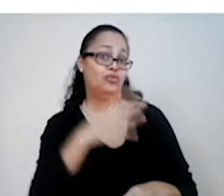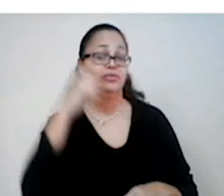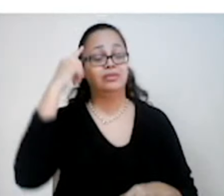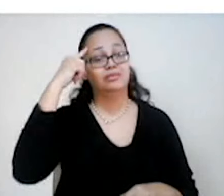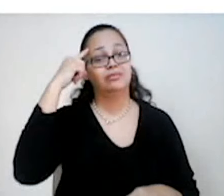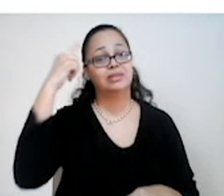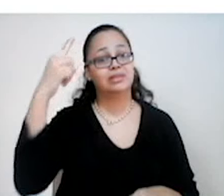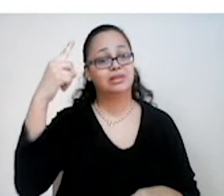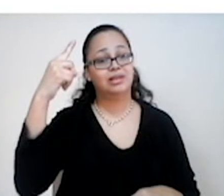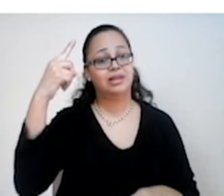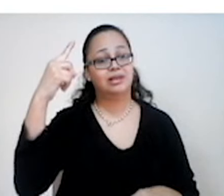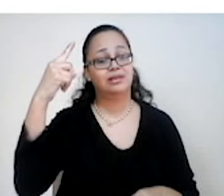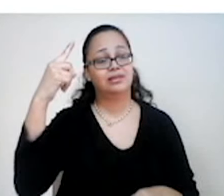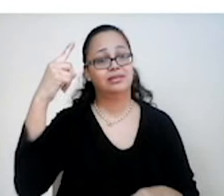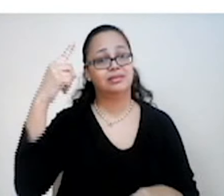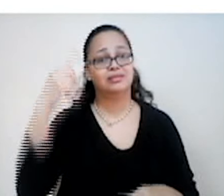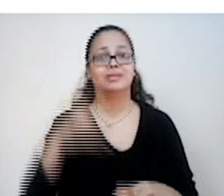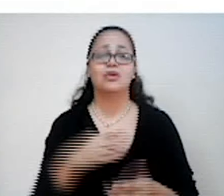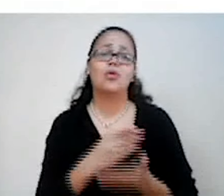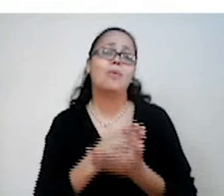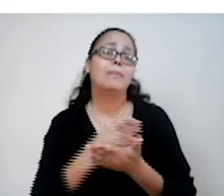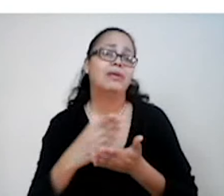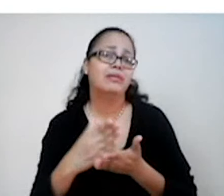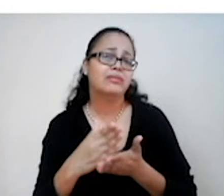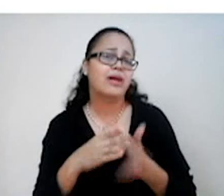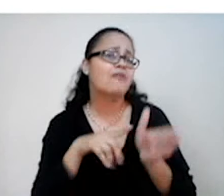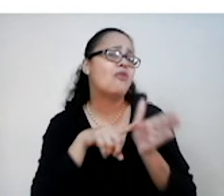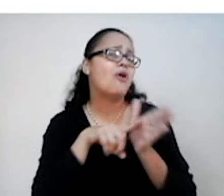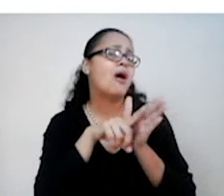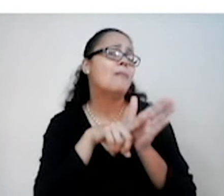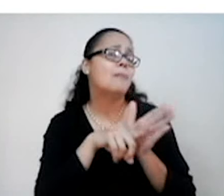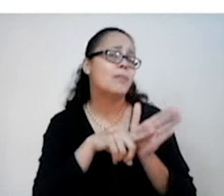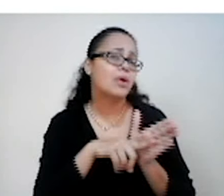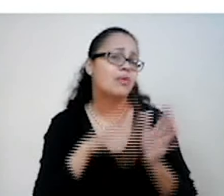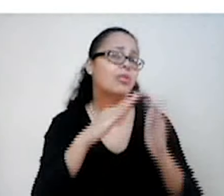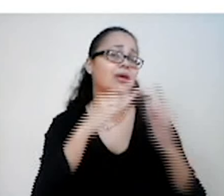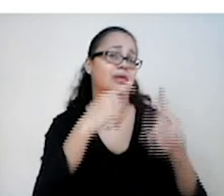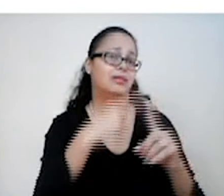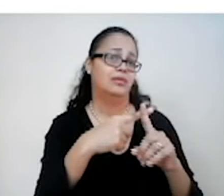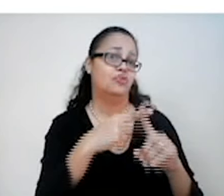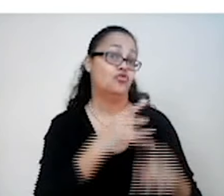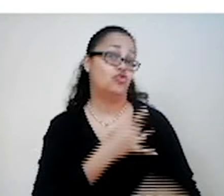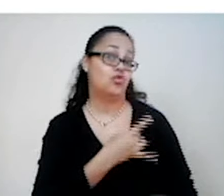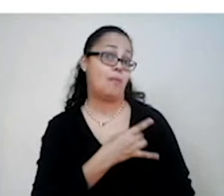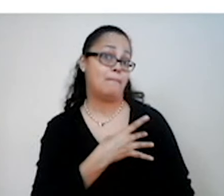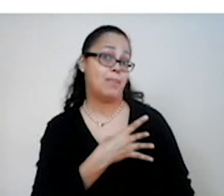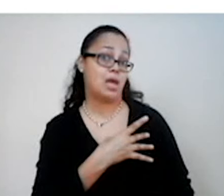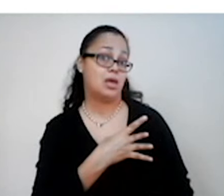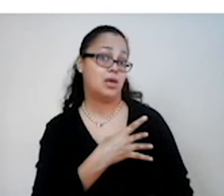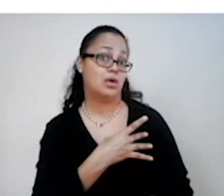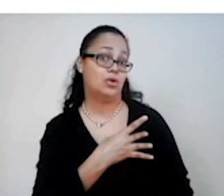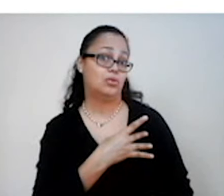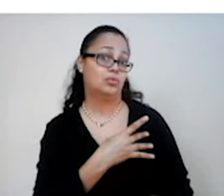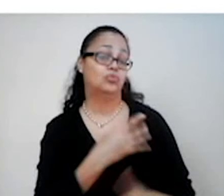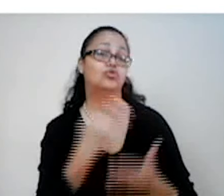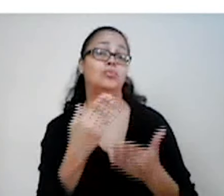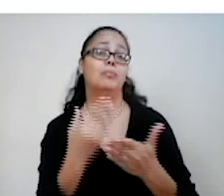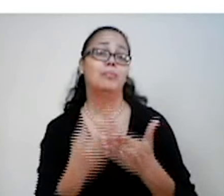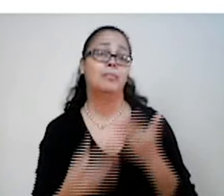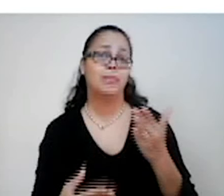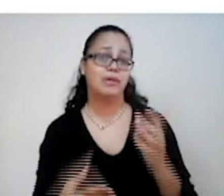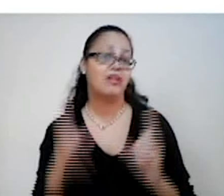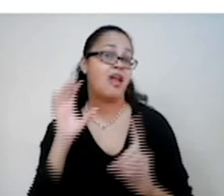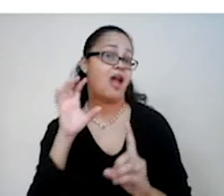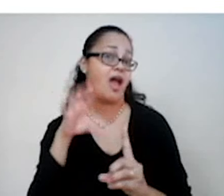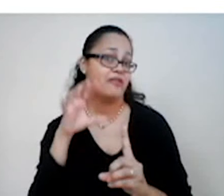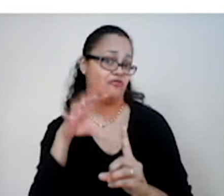Então, podiam começar a questionar a igreja, né? Eles temiam a perda da influência e